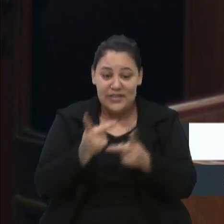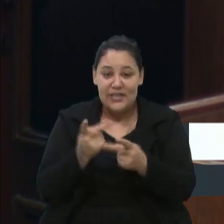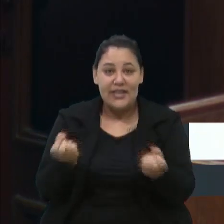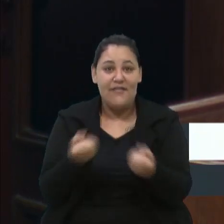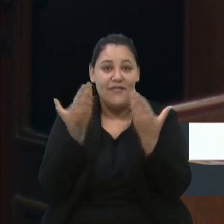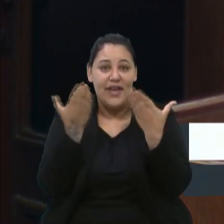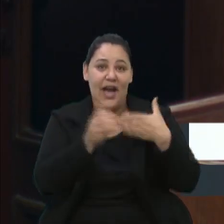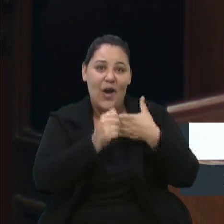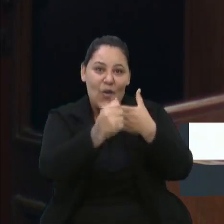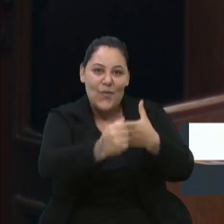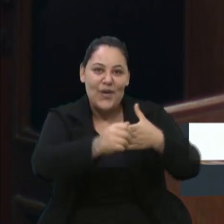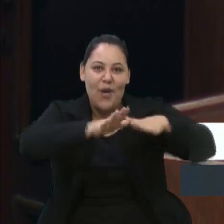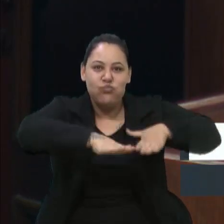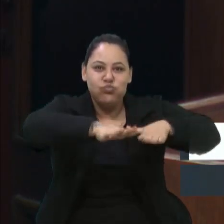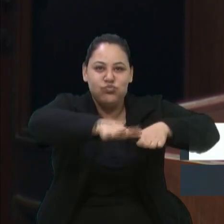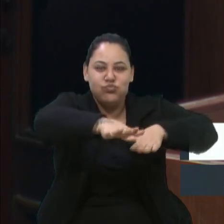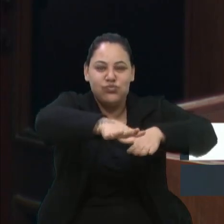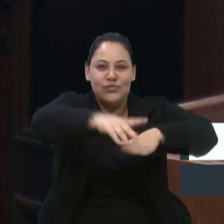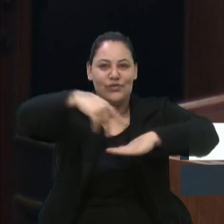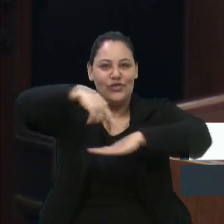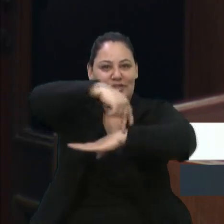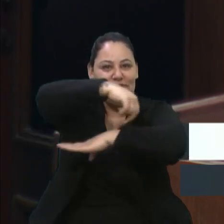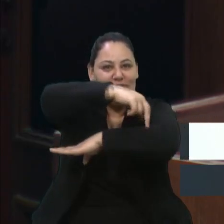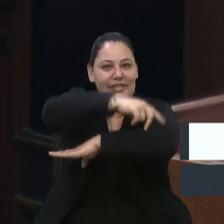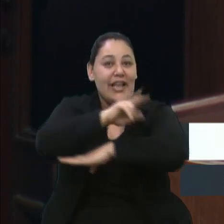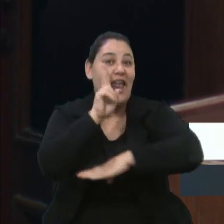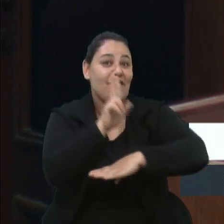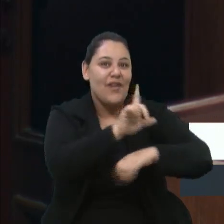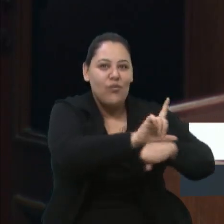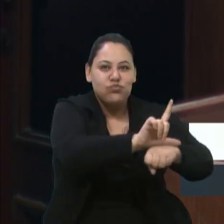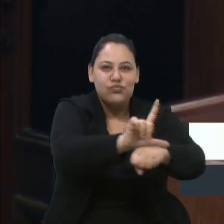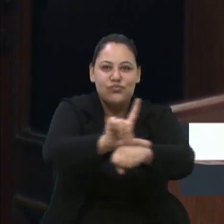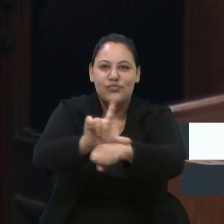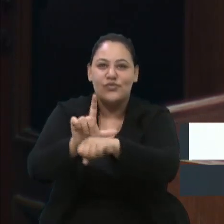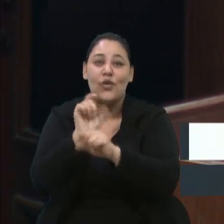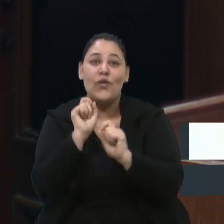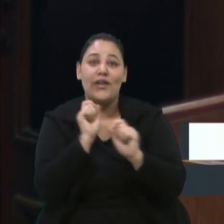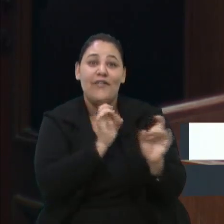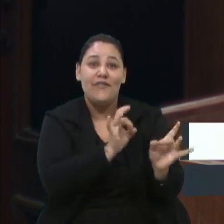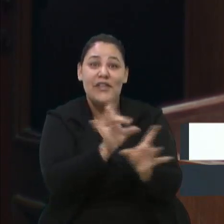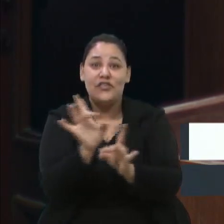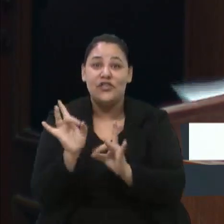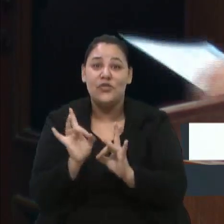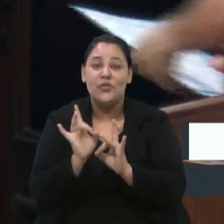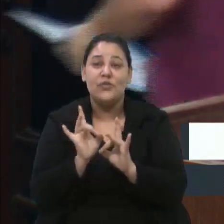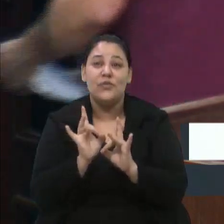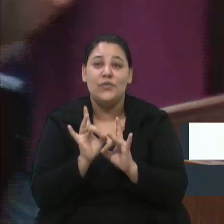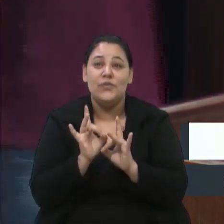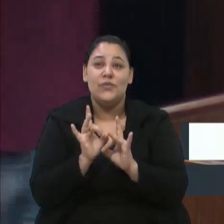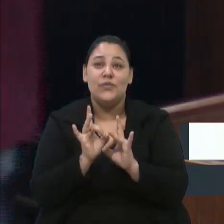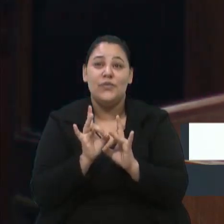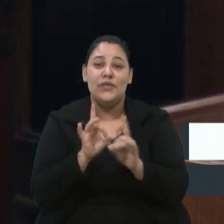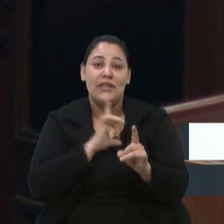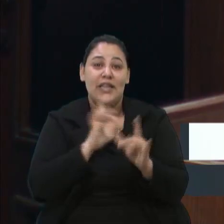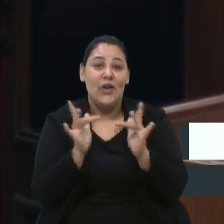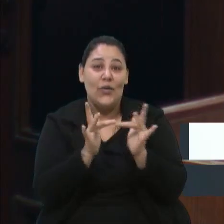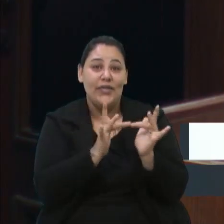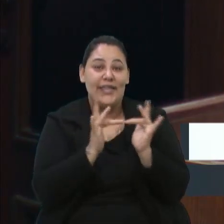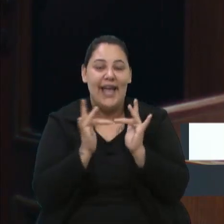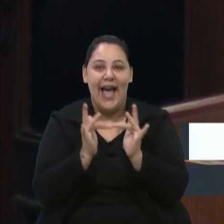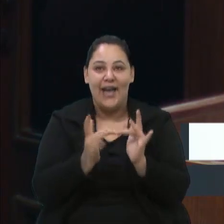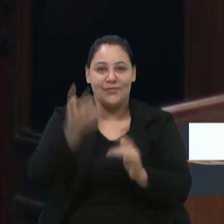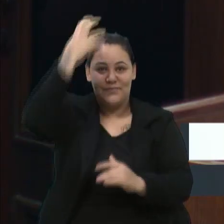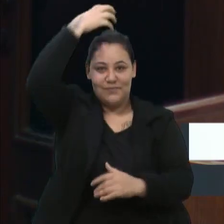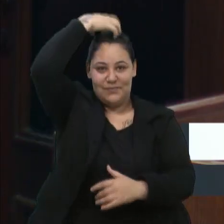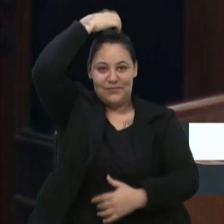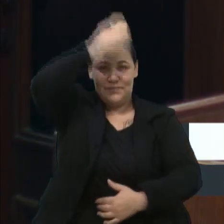desfile, e ele vai acompanhar, vai ver os estandes, que está sendo vendido lá, comercializado, vai ter contato com as nossas soberanos da Festa